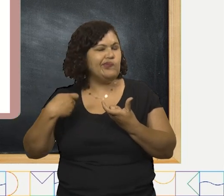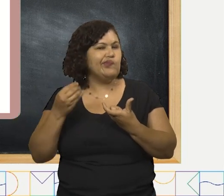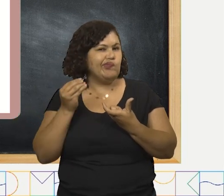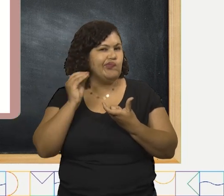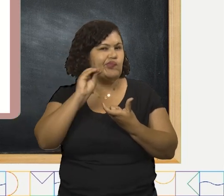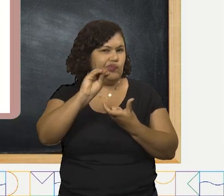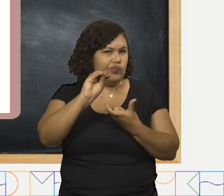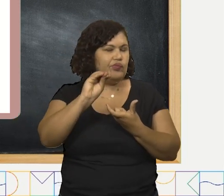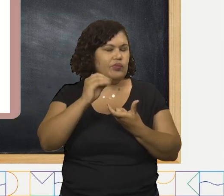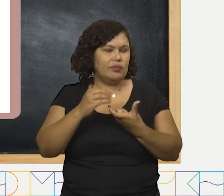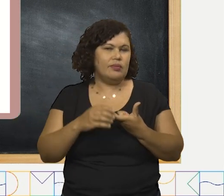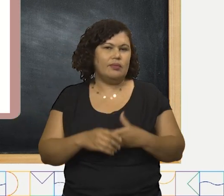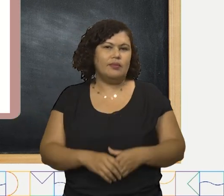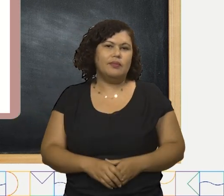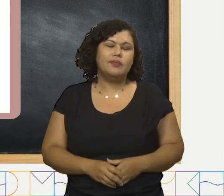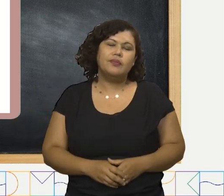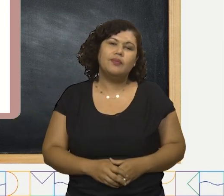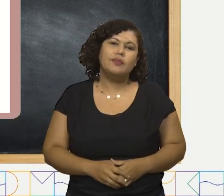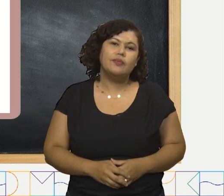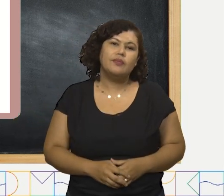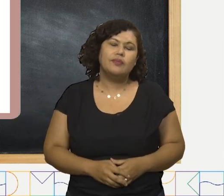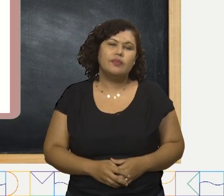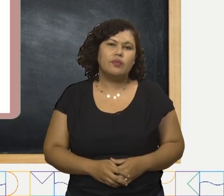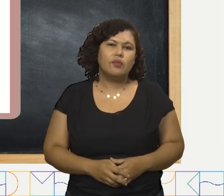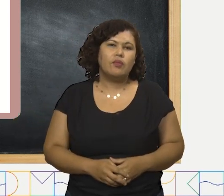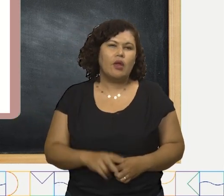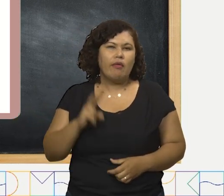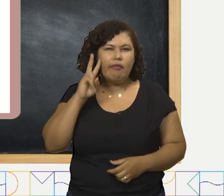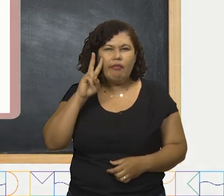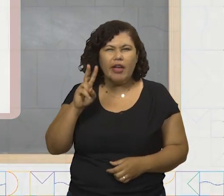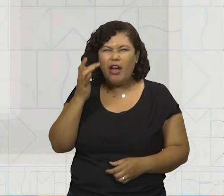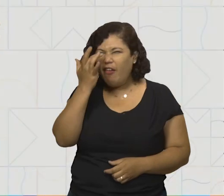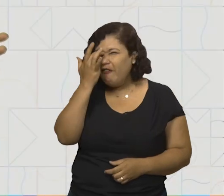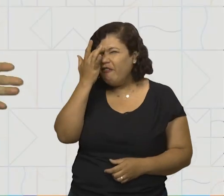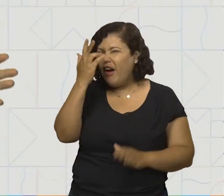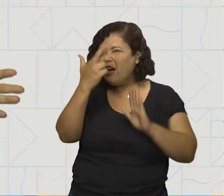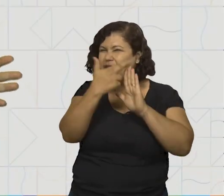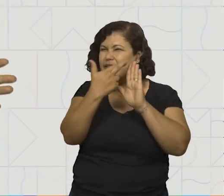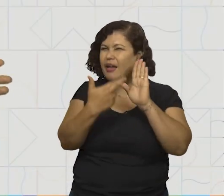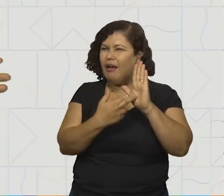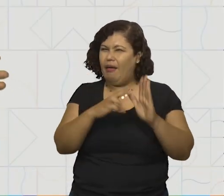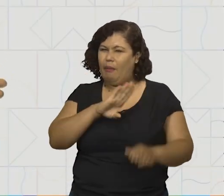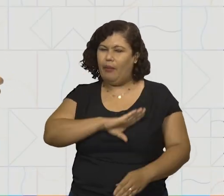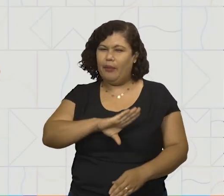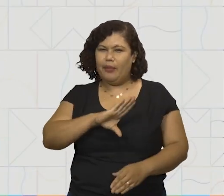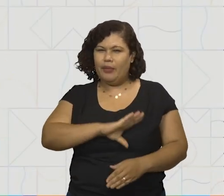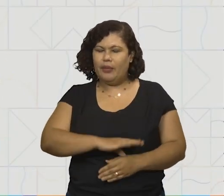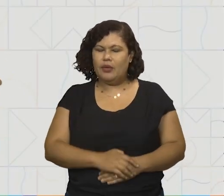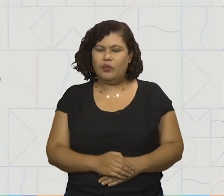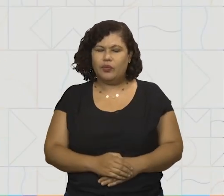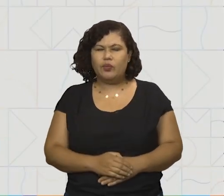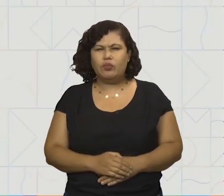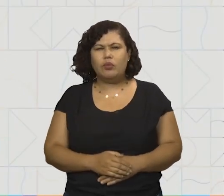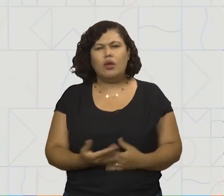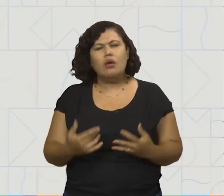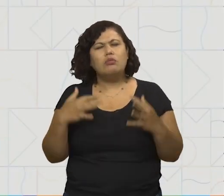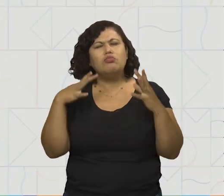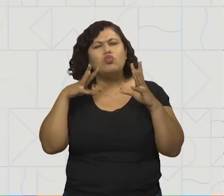acento circunflexo. Viram como é fácil? Depois de tudo que a gente viu por aqui,